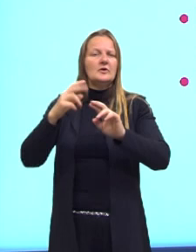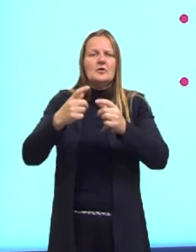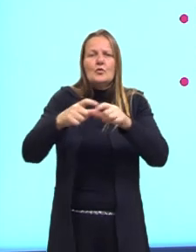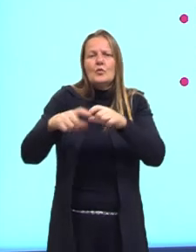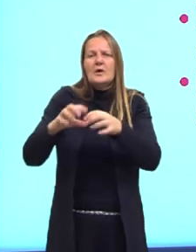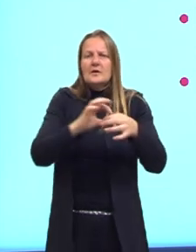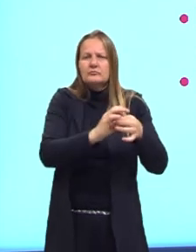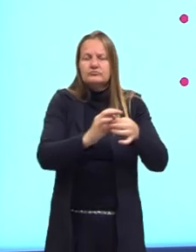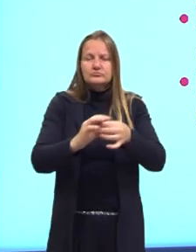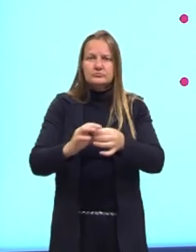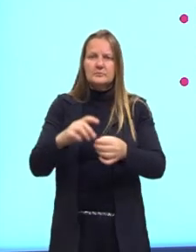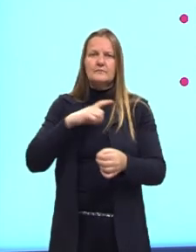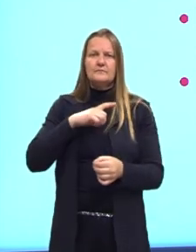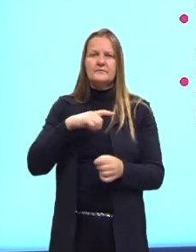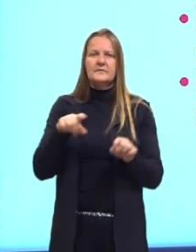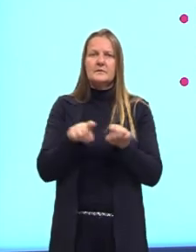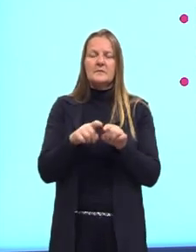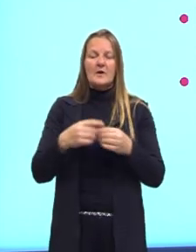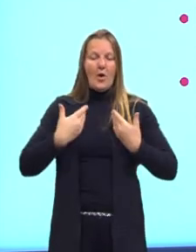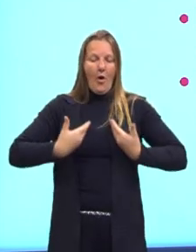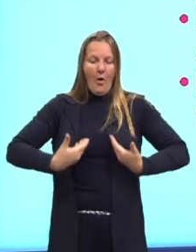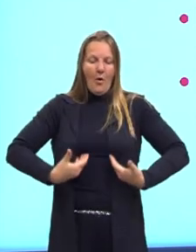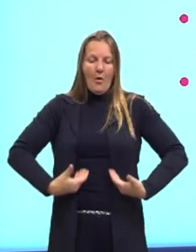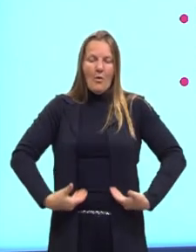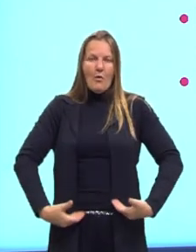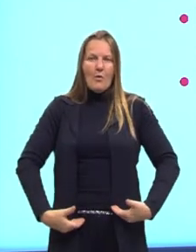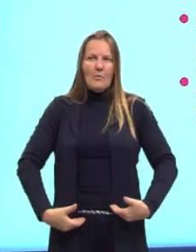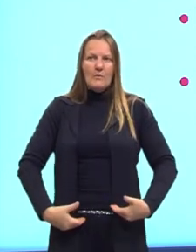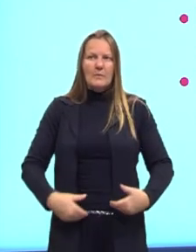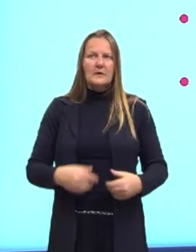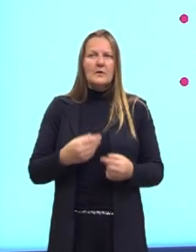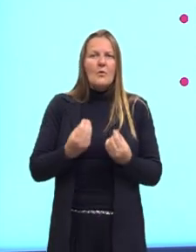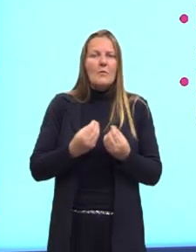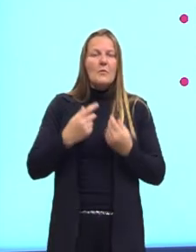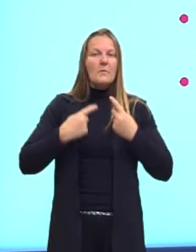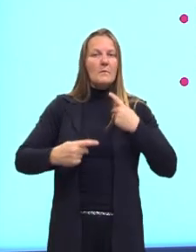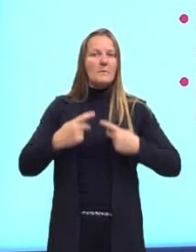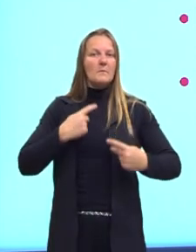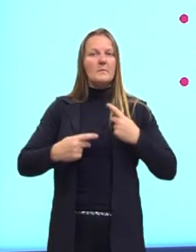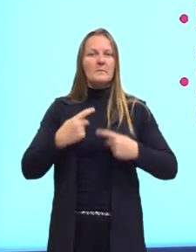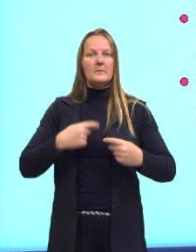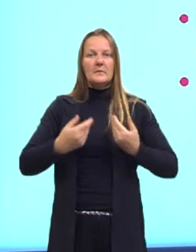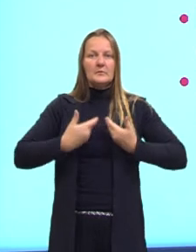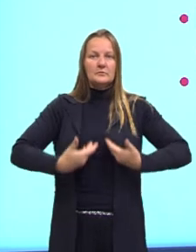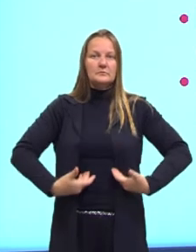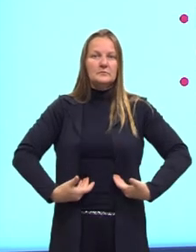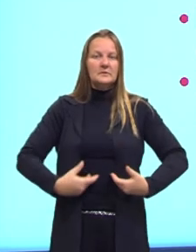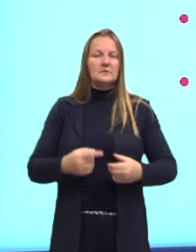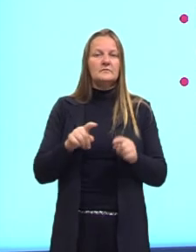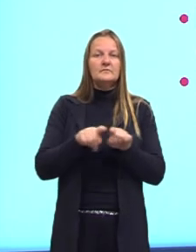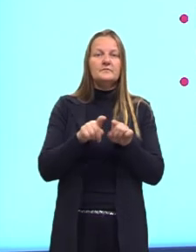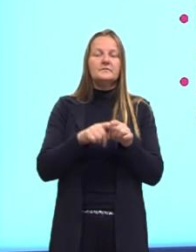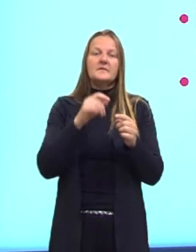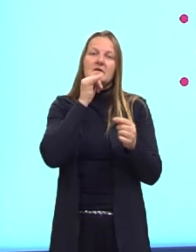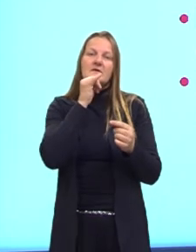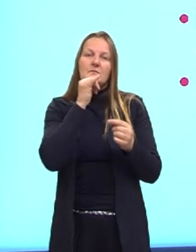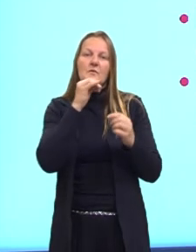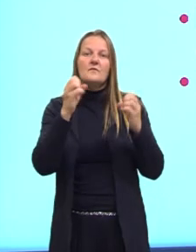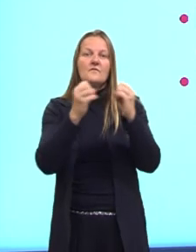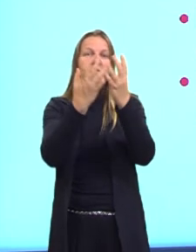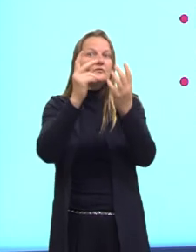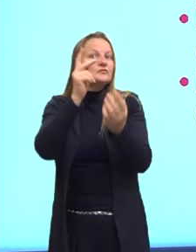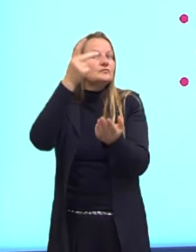alguma maneira, como as roupas usadas pelos personagens. Então, aqui, por exemplo, quando a gente fala de um evento